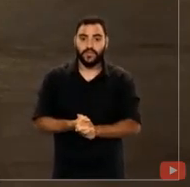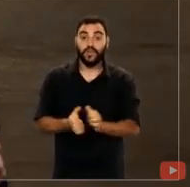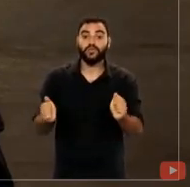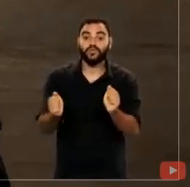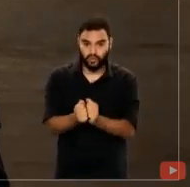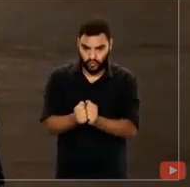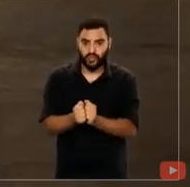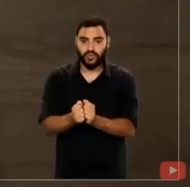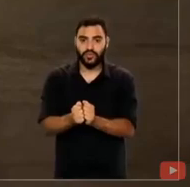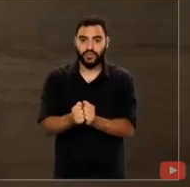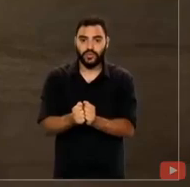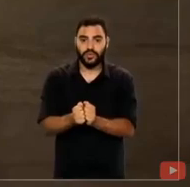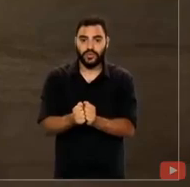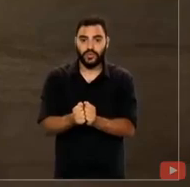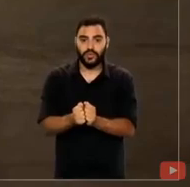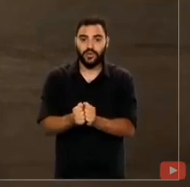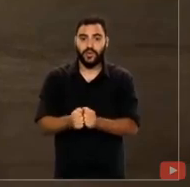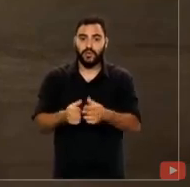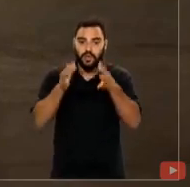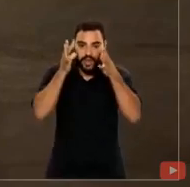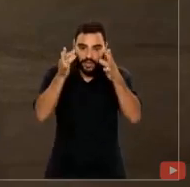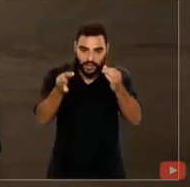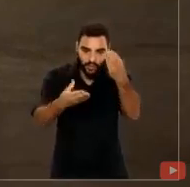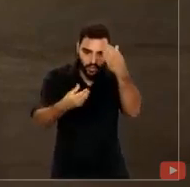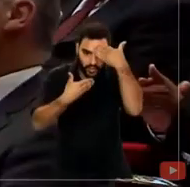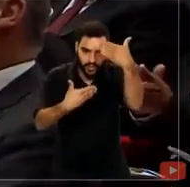senhoras e senhores, pela atenção, muito obrigado.